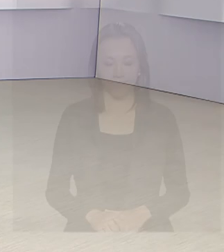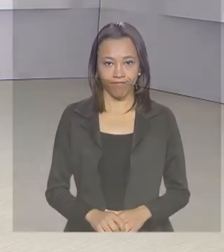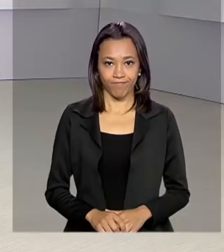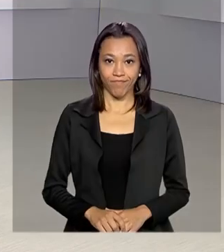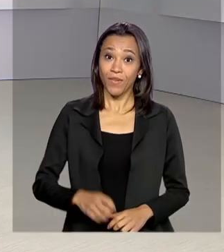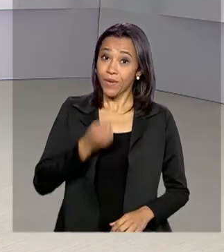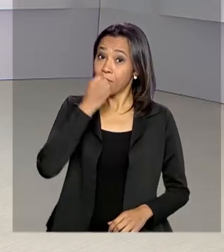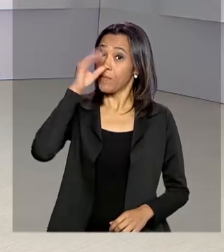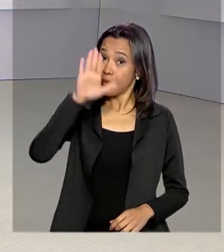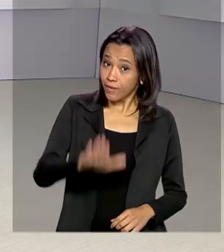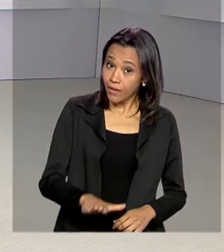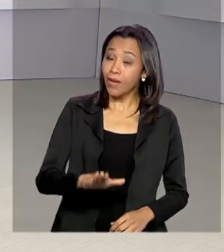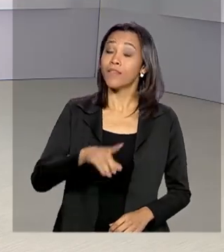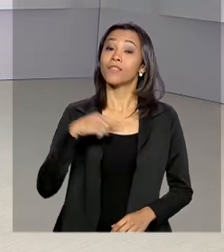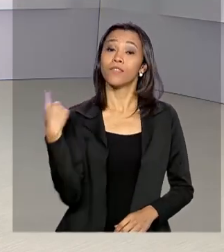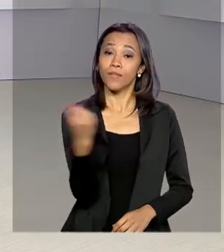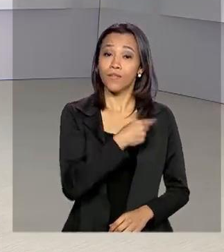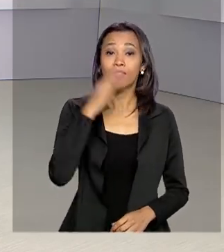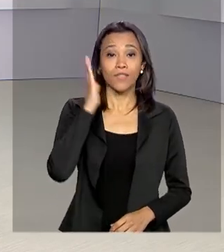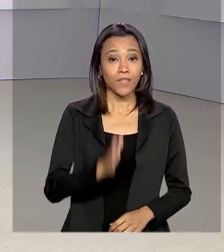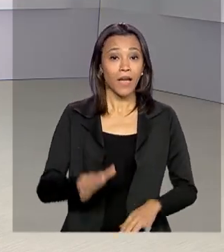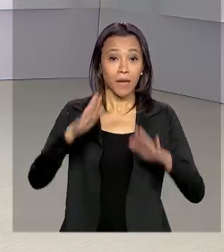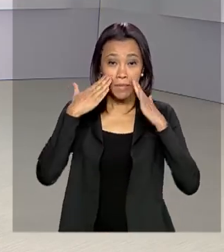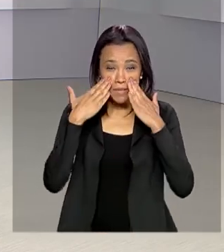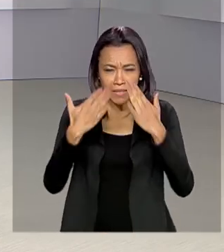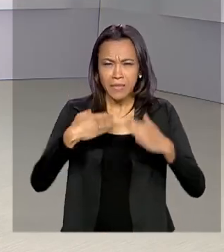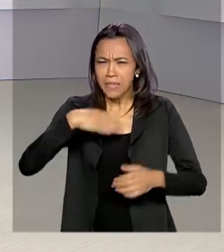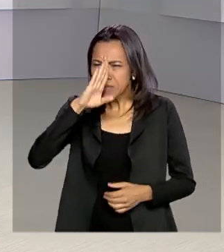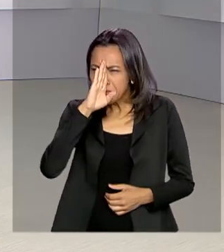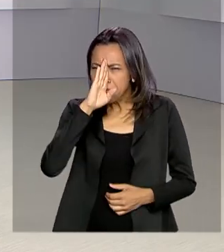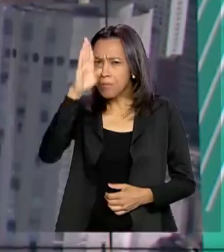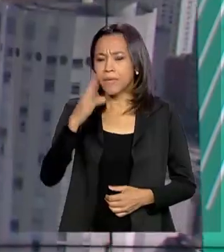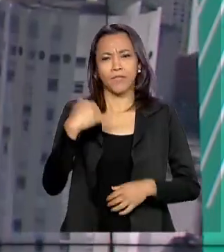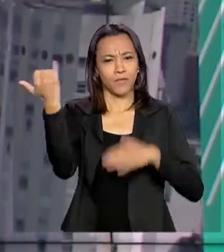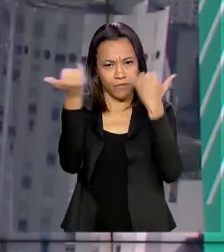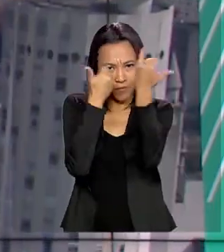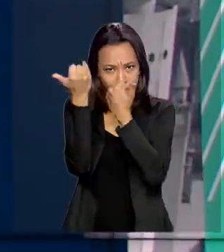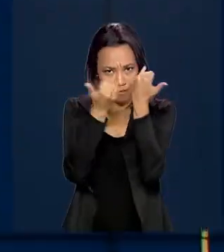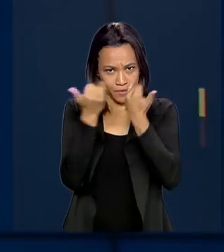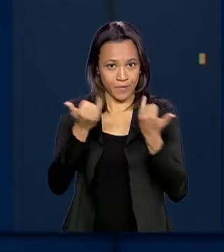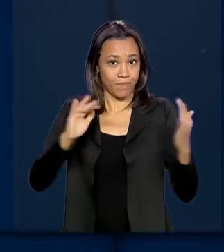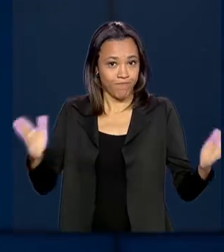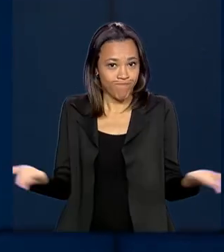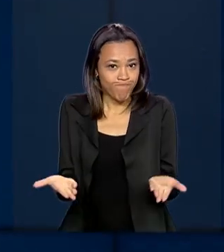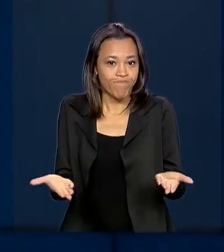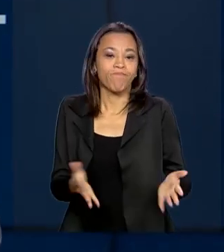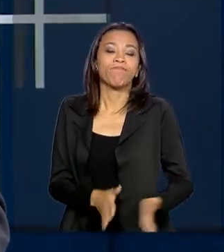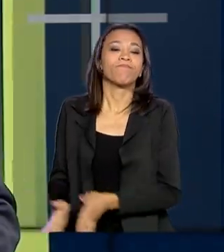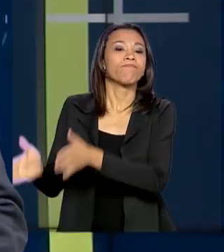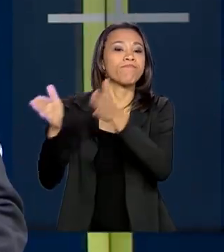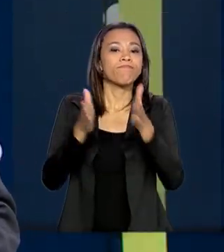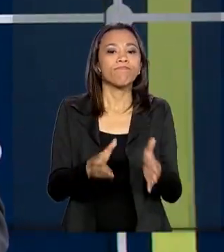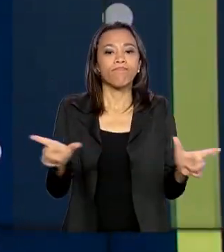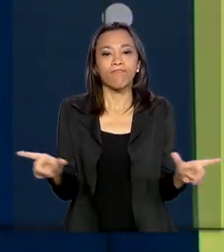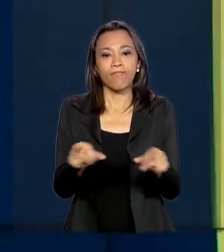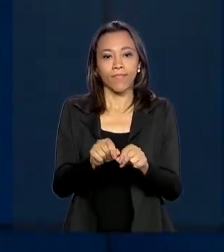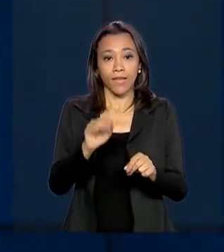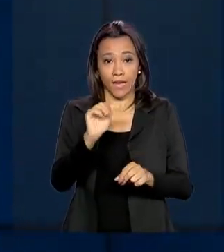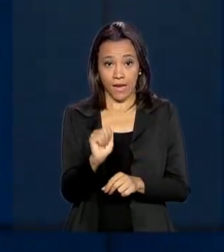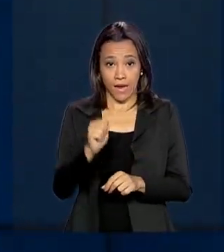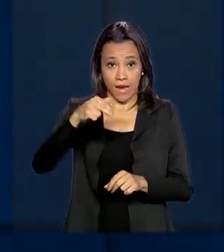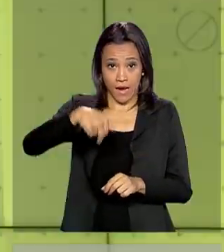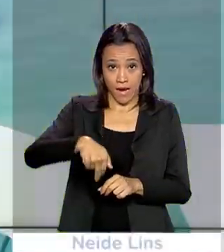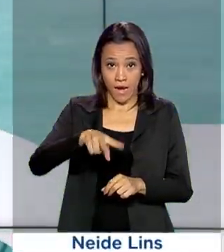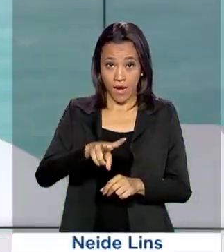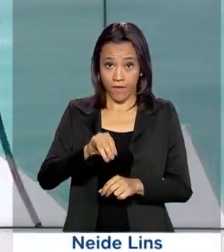Boa tarde, já estamos no ar com as principais notícias do dia. A Agência Nacional de Vigilância Sanitária autorizou